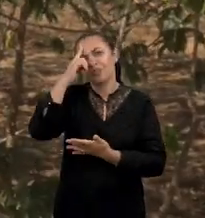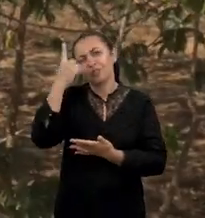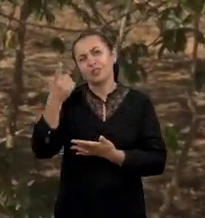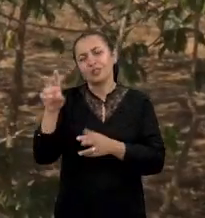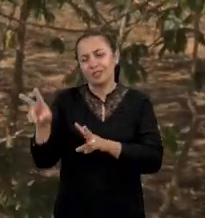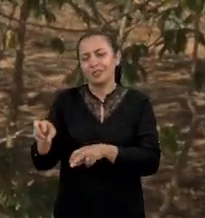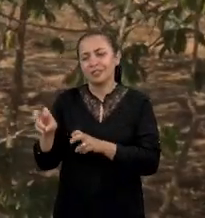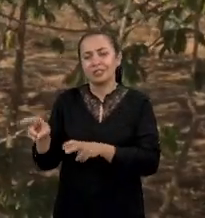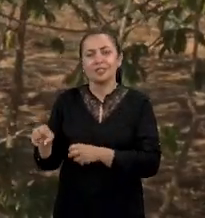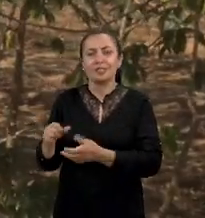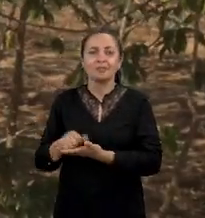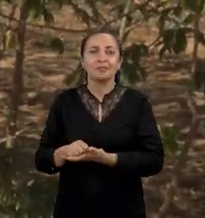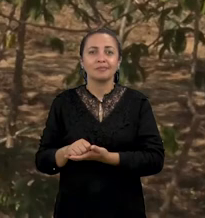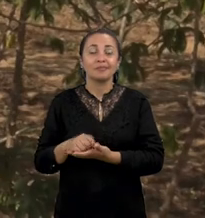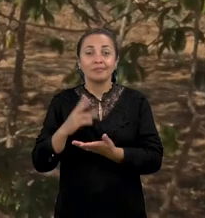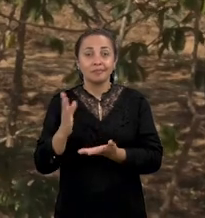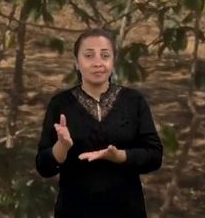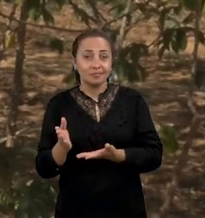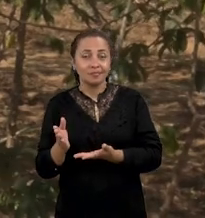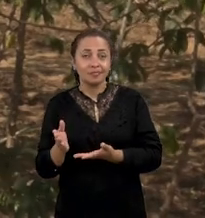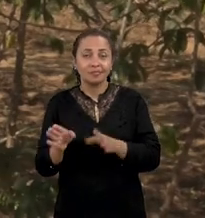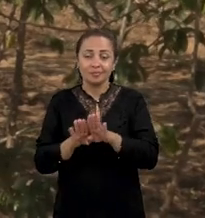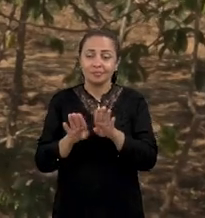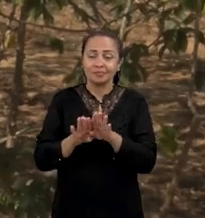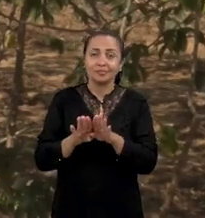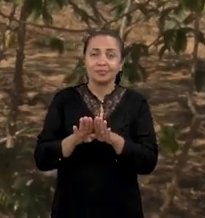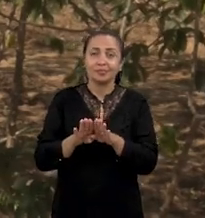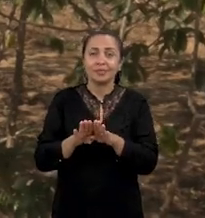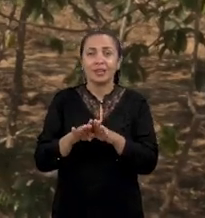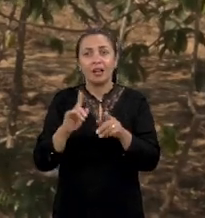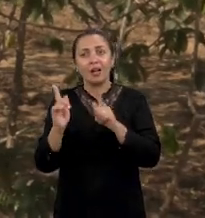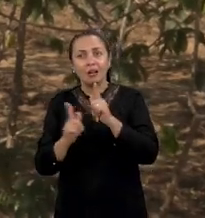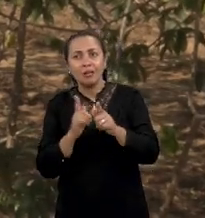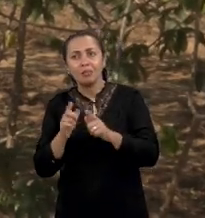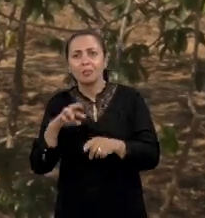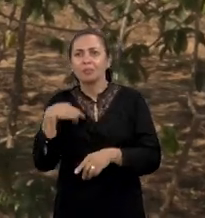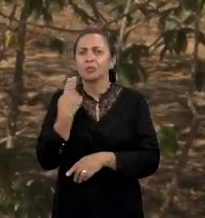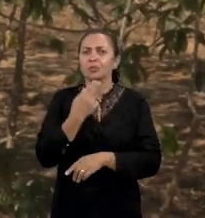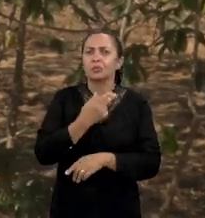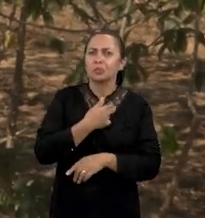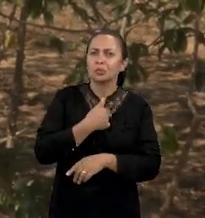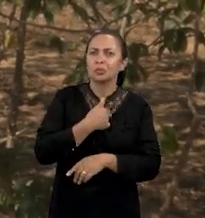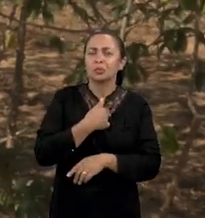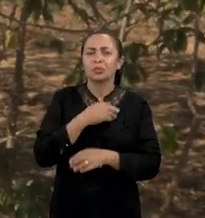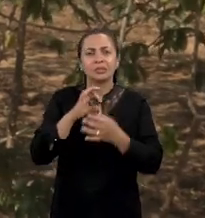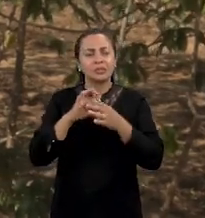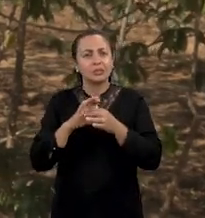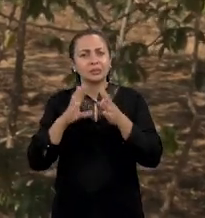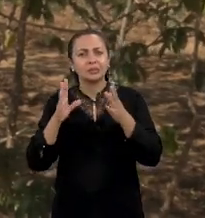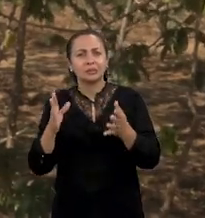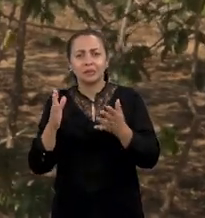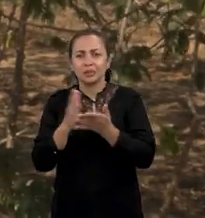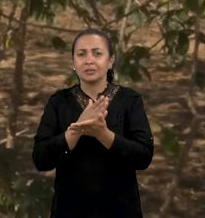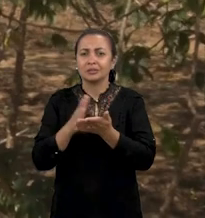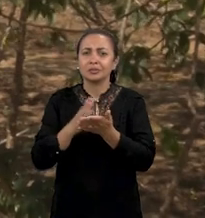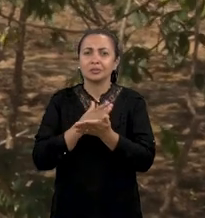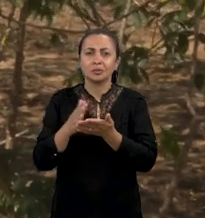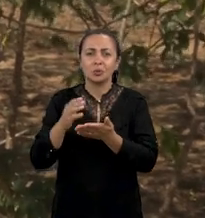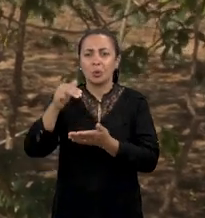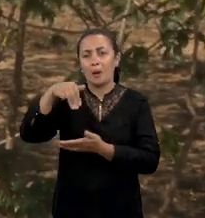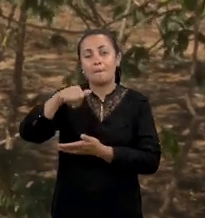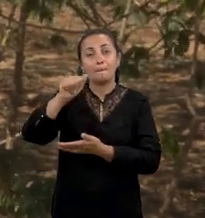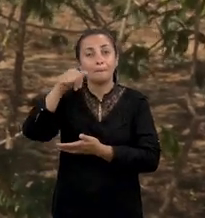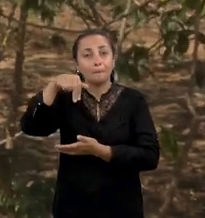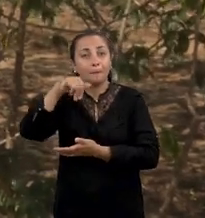dias de campo. E elas são, geralmente a gente disponibiliza algumas